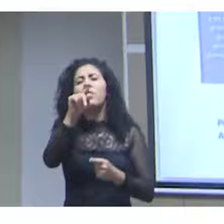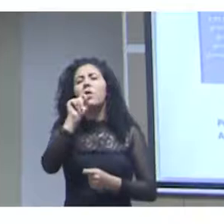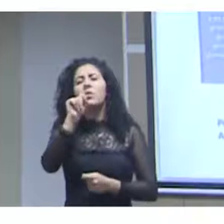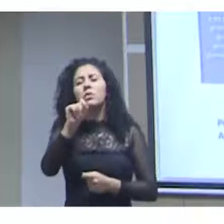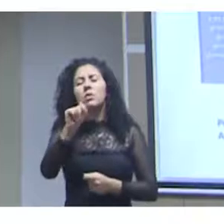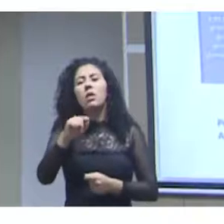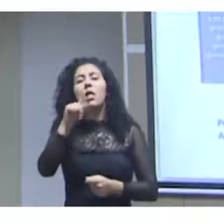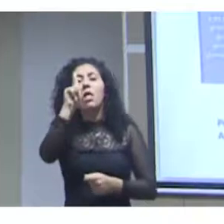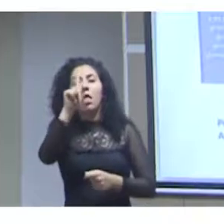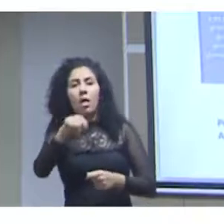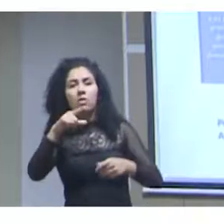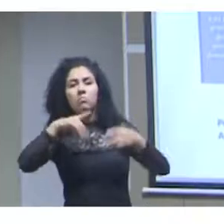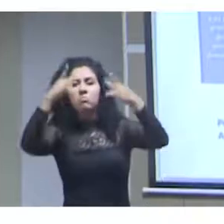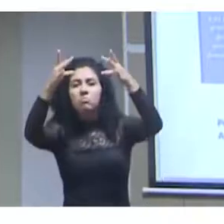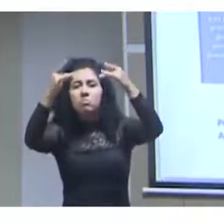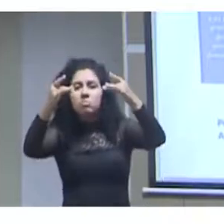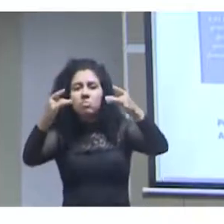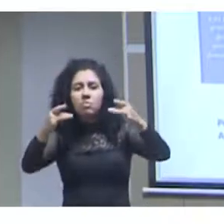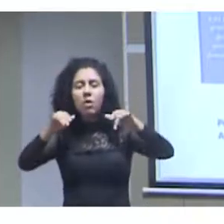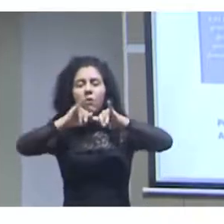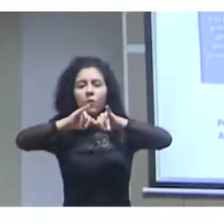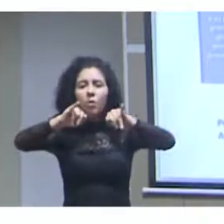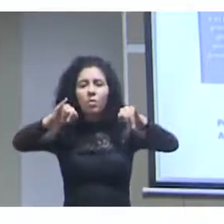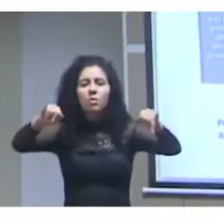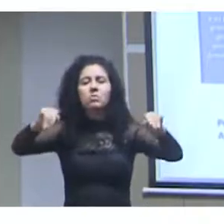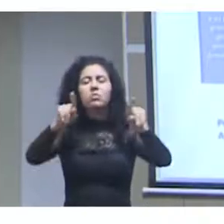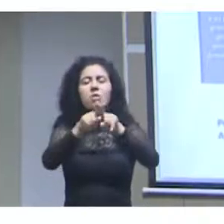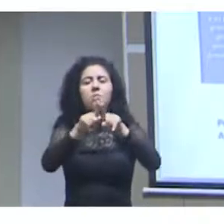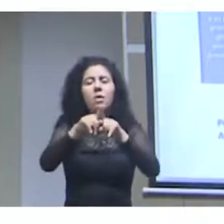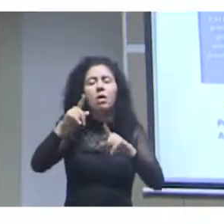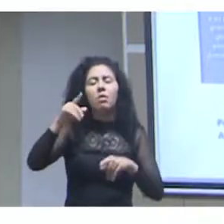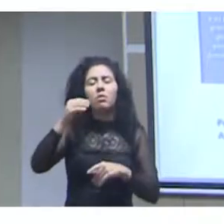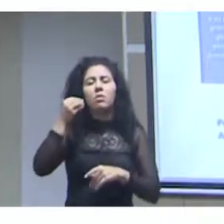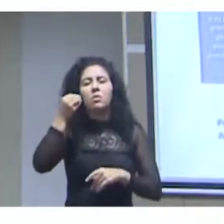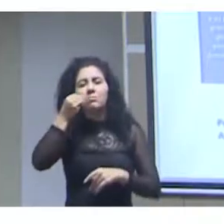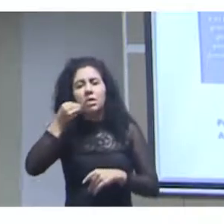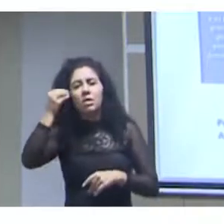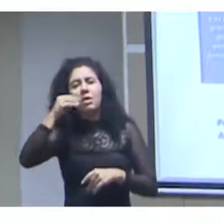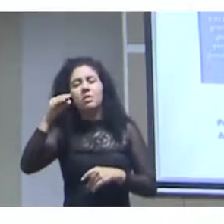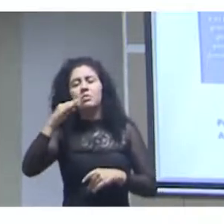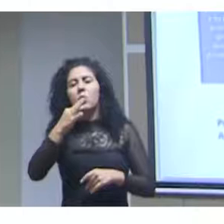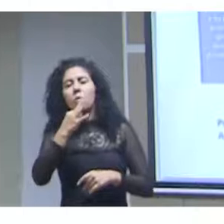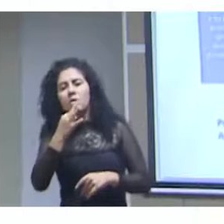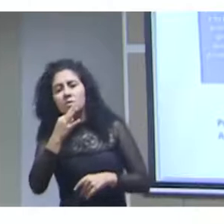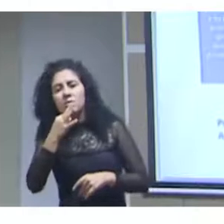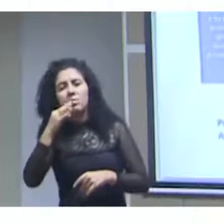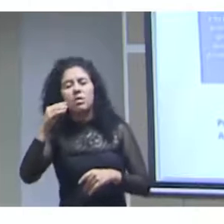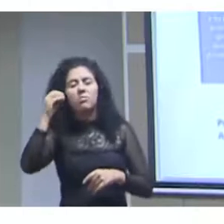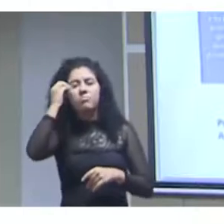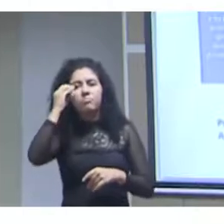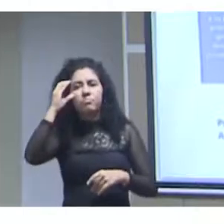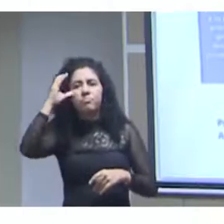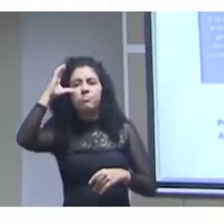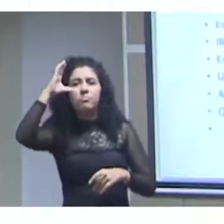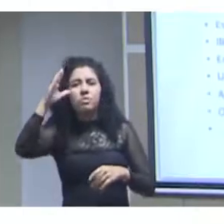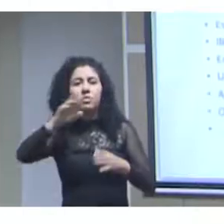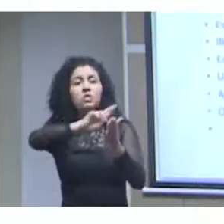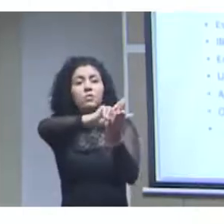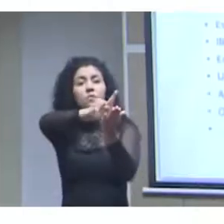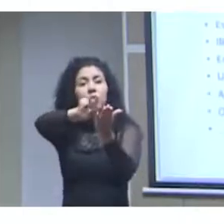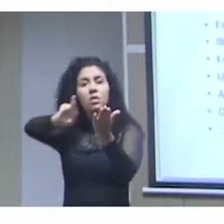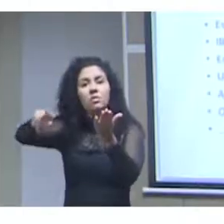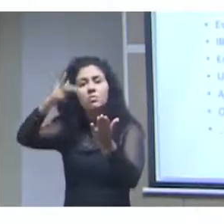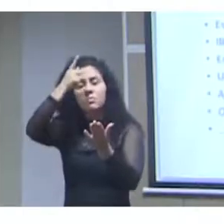o de disseminar as informações e conhecimentos produzidos nos formatos adequados a diferentes